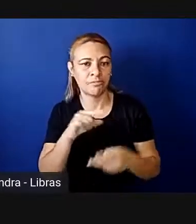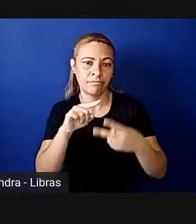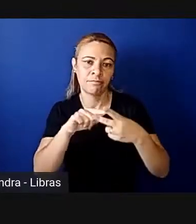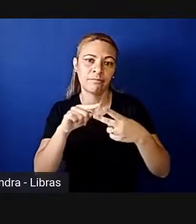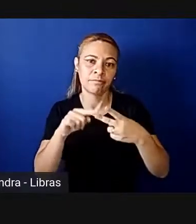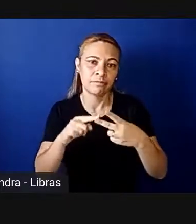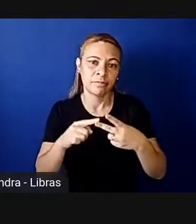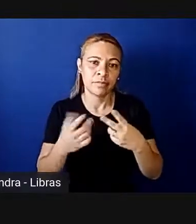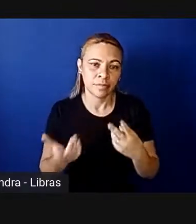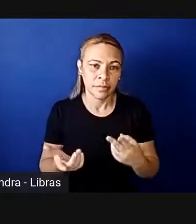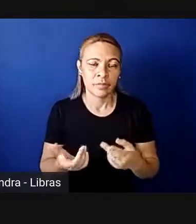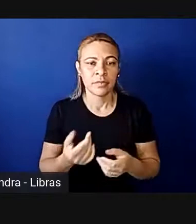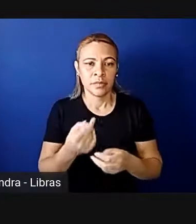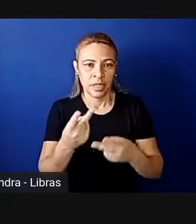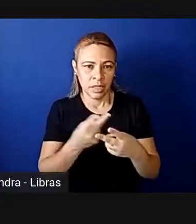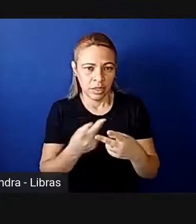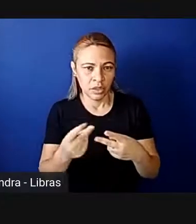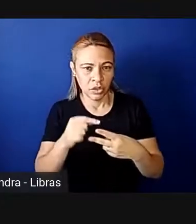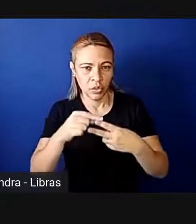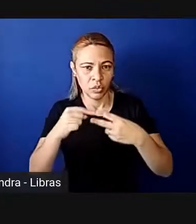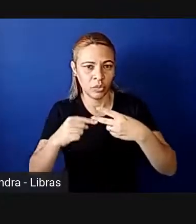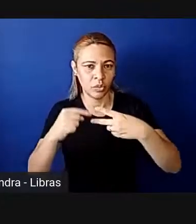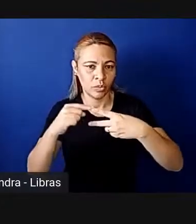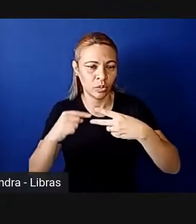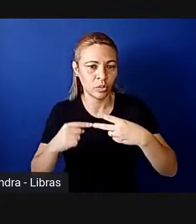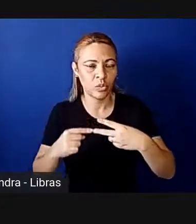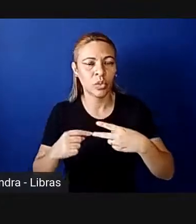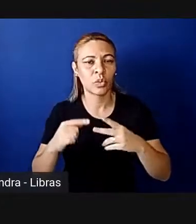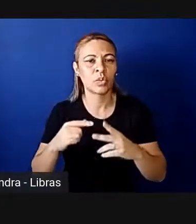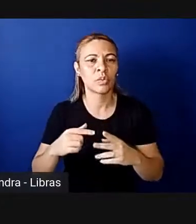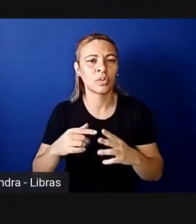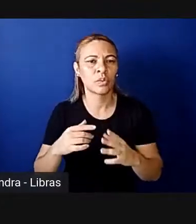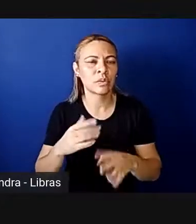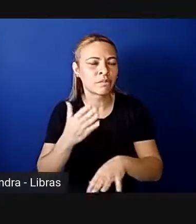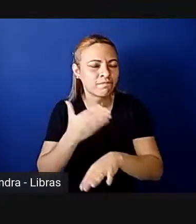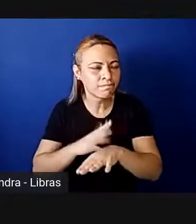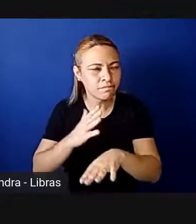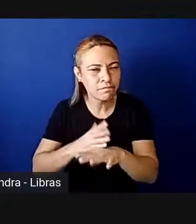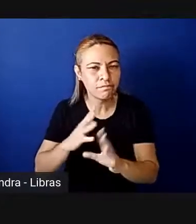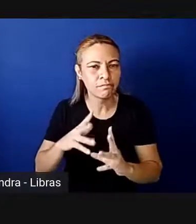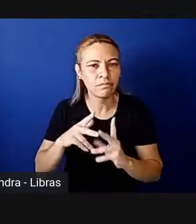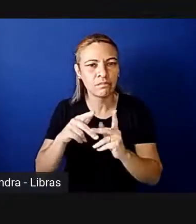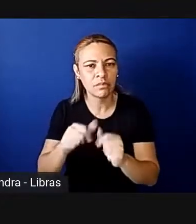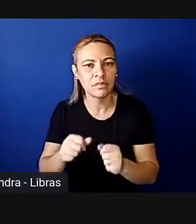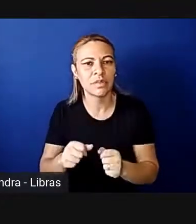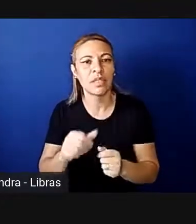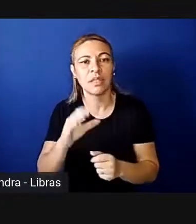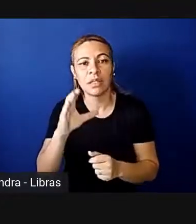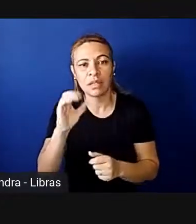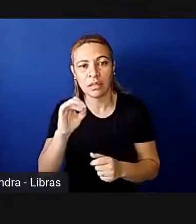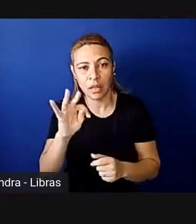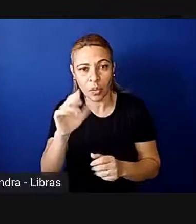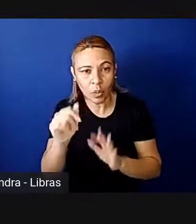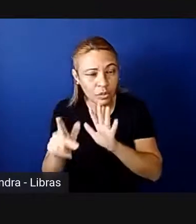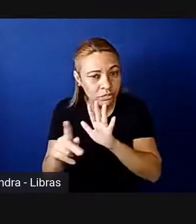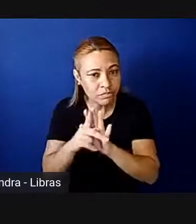essas, na prática, no mundo, essas cotas legisladas, né,